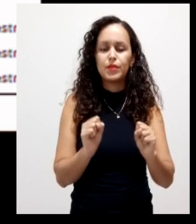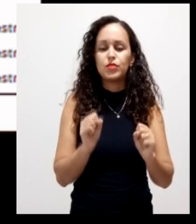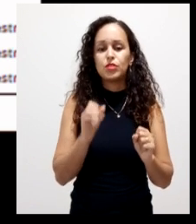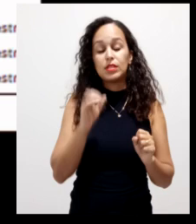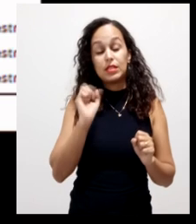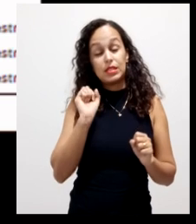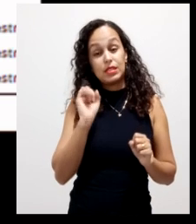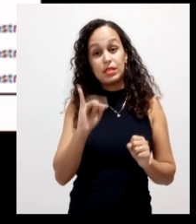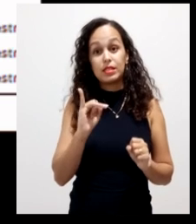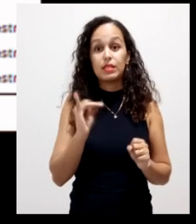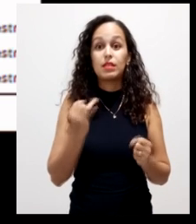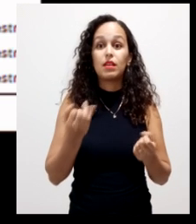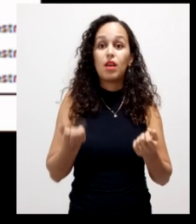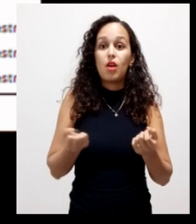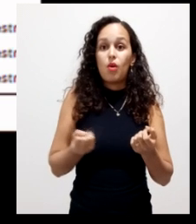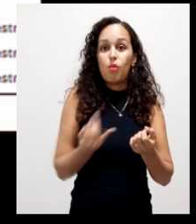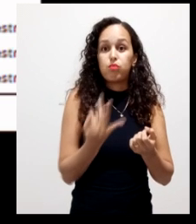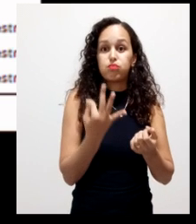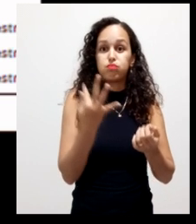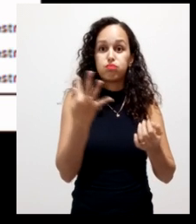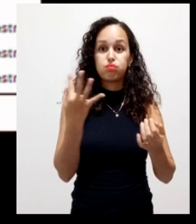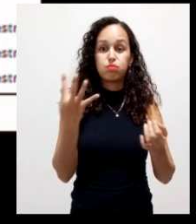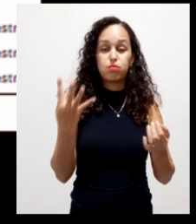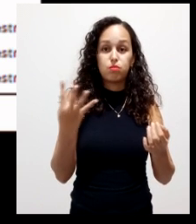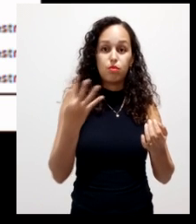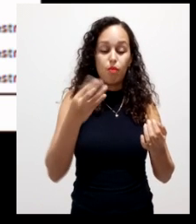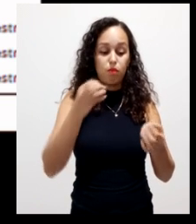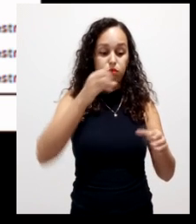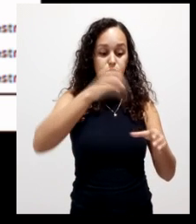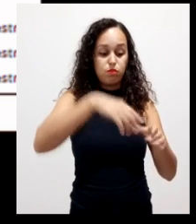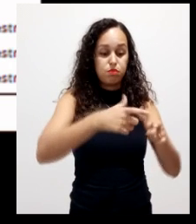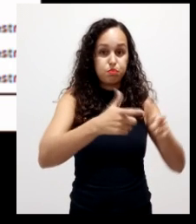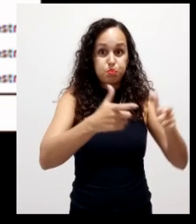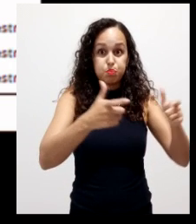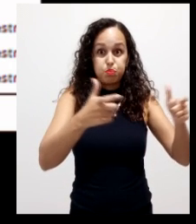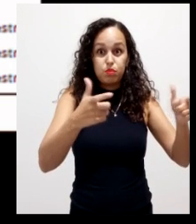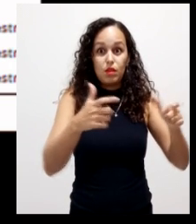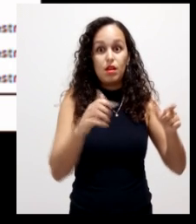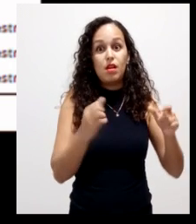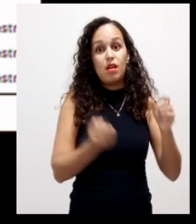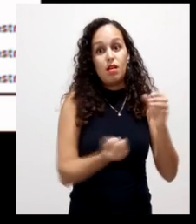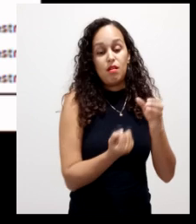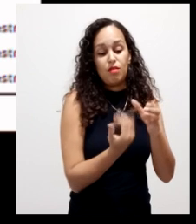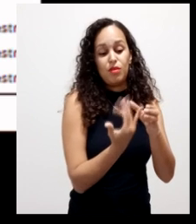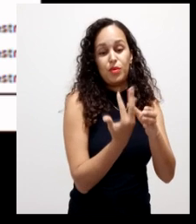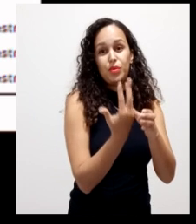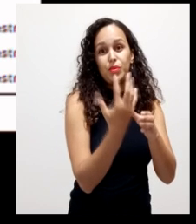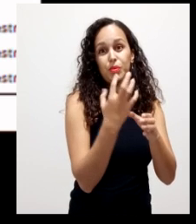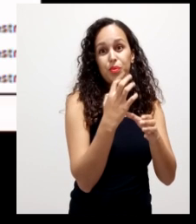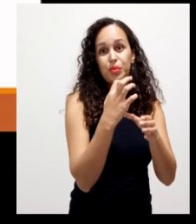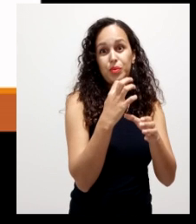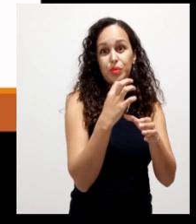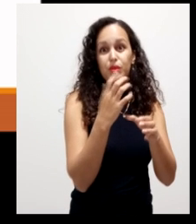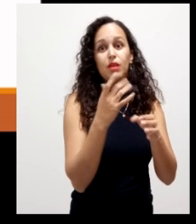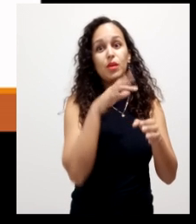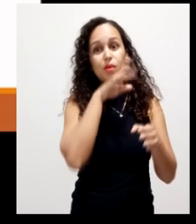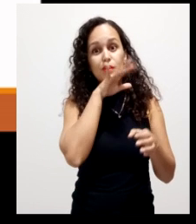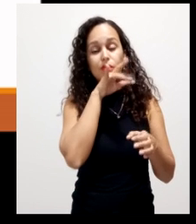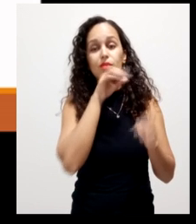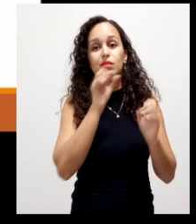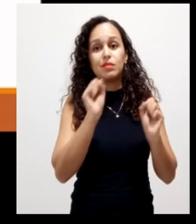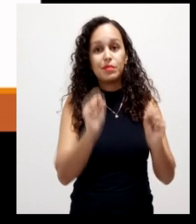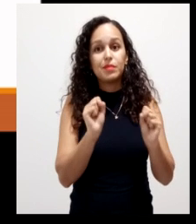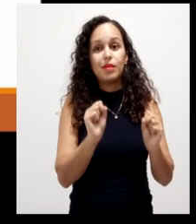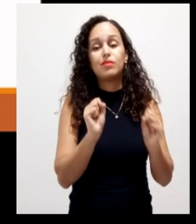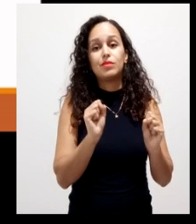for colocar de uma forma uma quantidade muito excessiva ele pode prejudicar a planta com sintomas de toxicidade